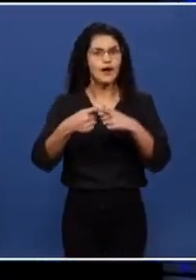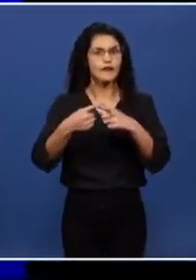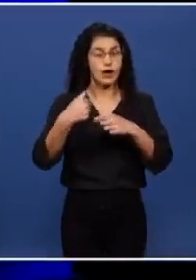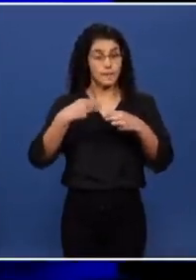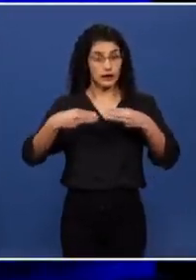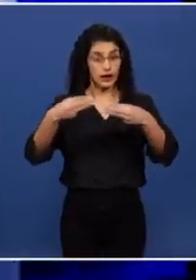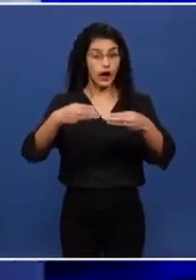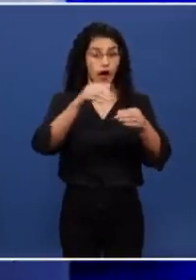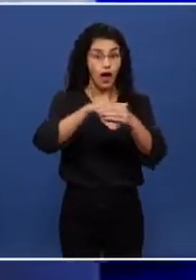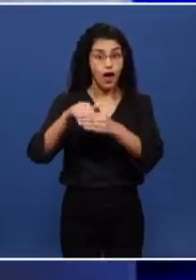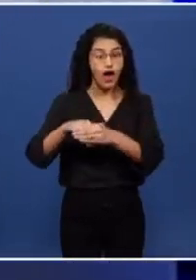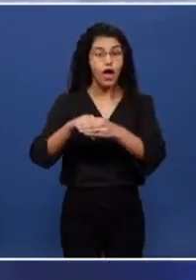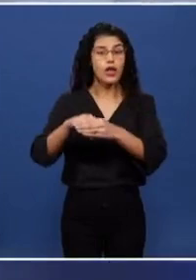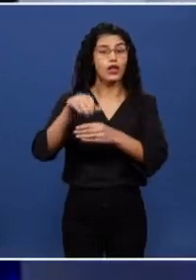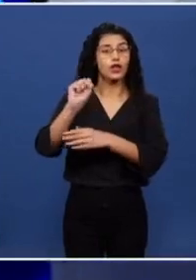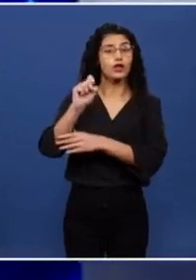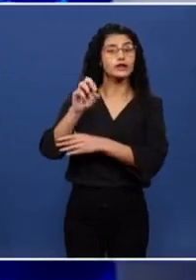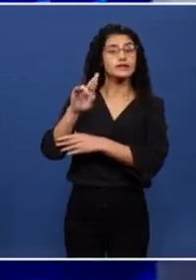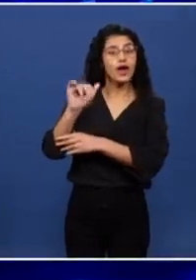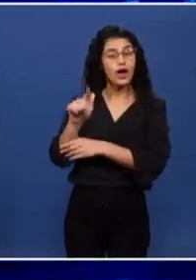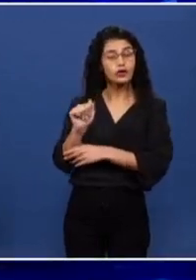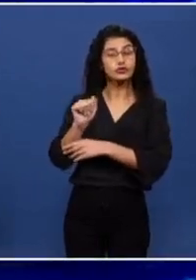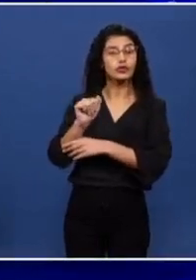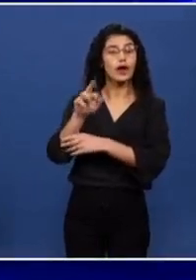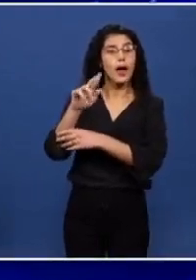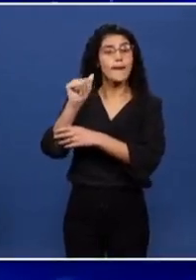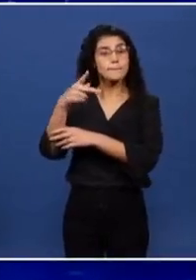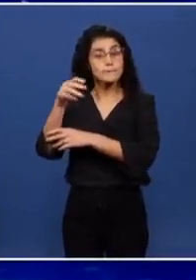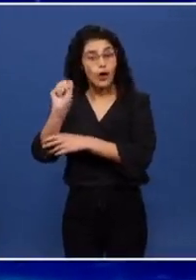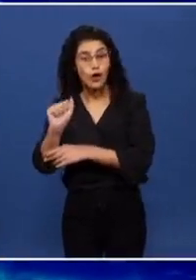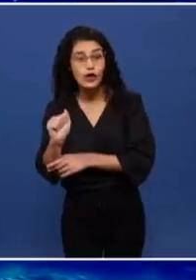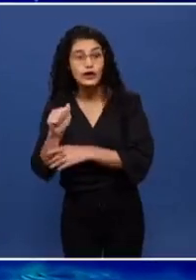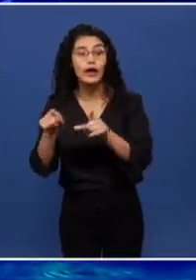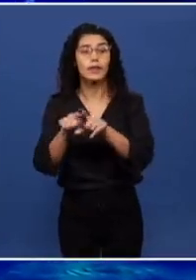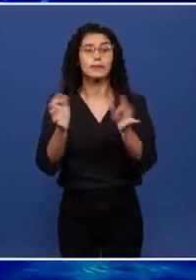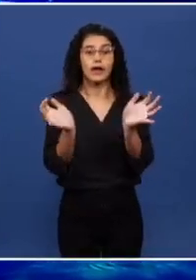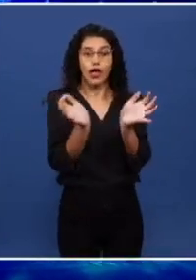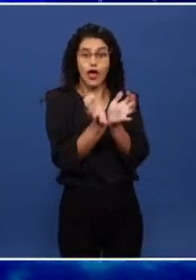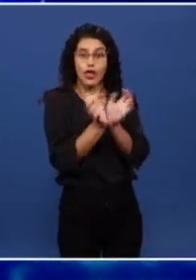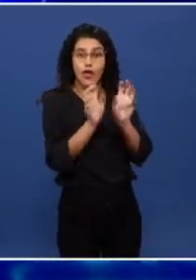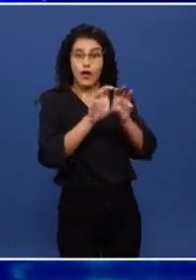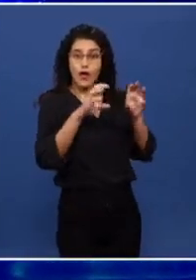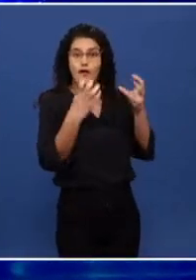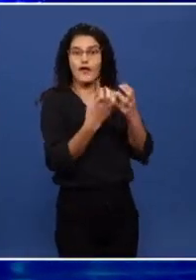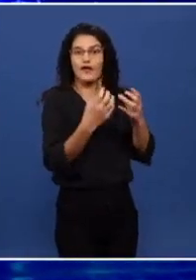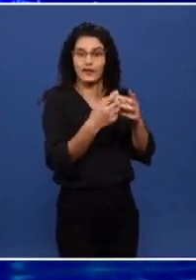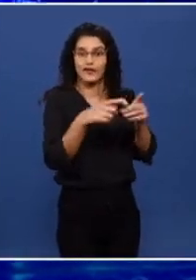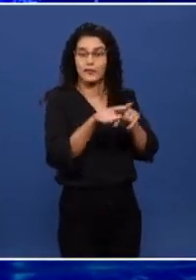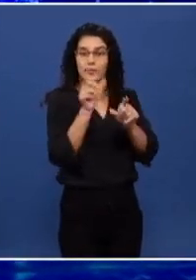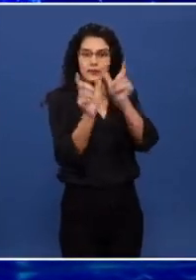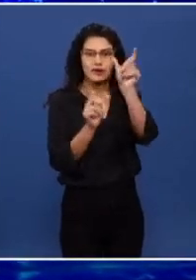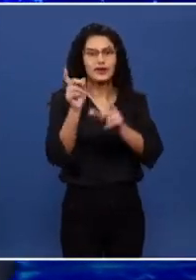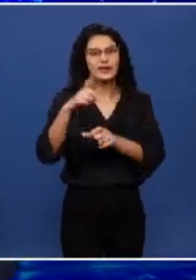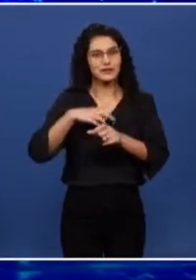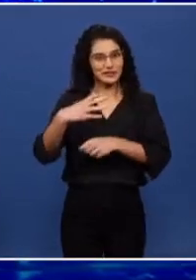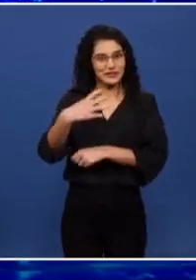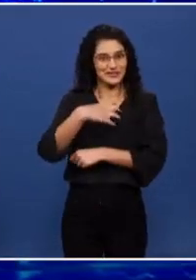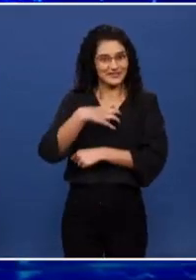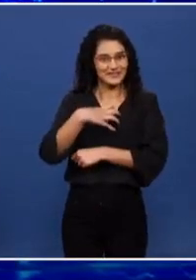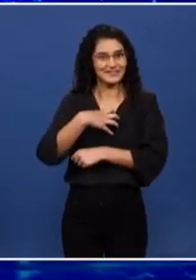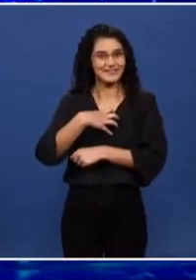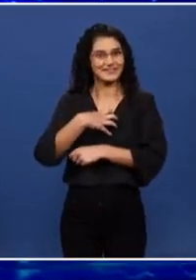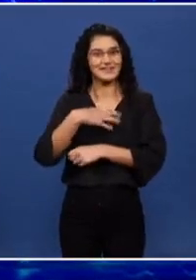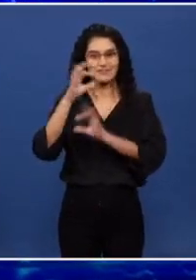indiquei que votaram Célula Tronco, votaram Raposa Serra do Sol, votaram a União Civil, ou seja, foram pessoas que tiveram uma postura de